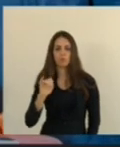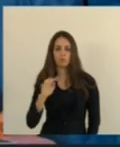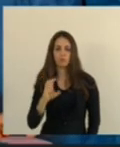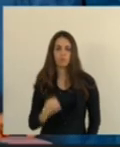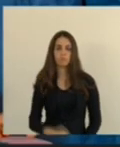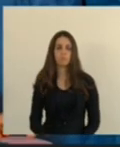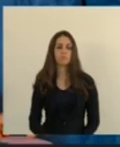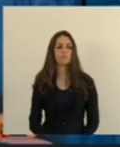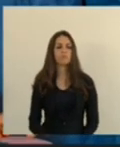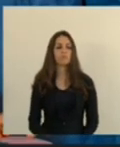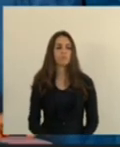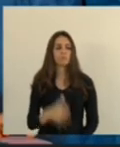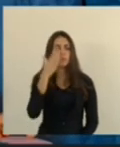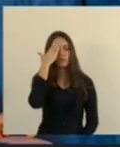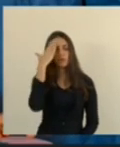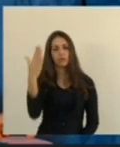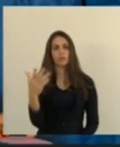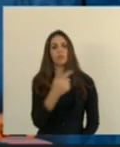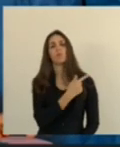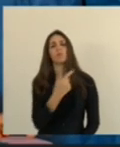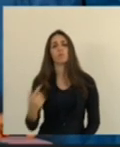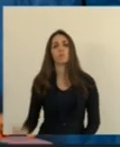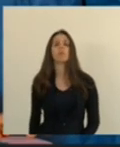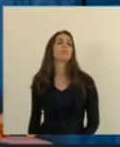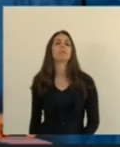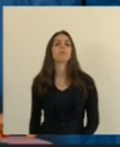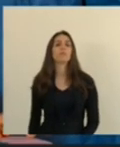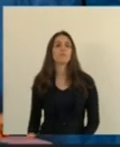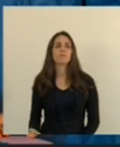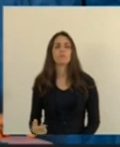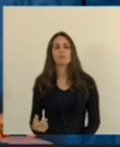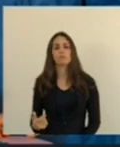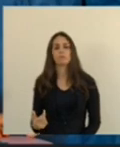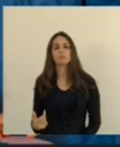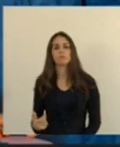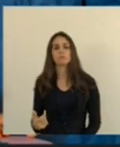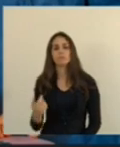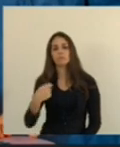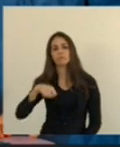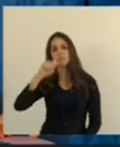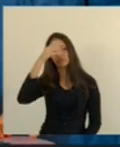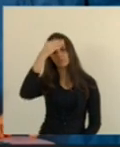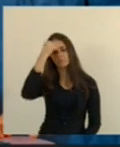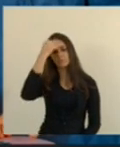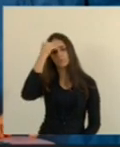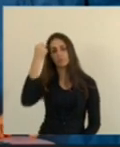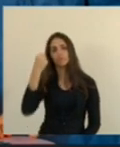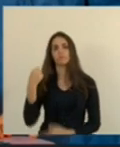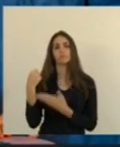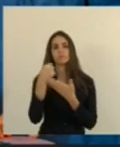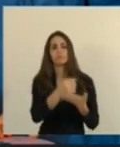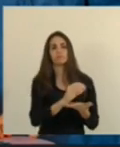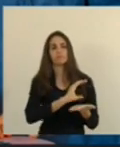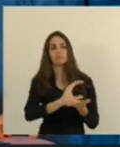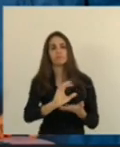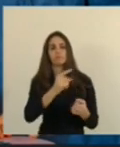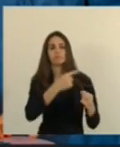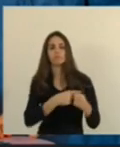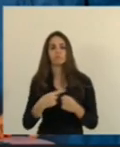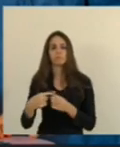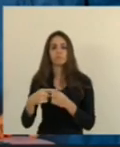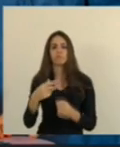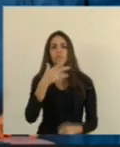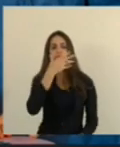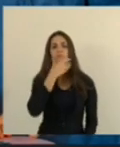Agradeço ao governador Renato por levar as benfeitorias ao município, ao brilhante